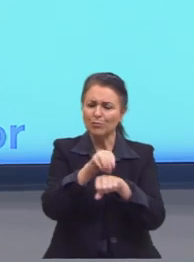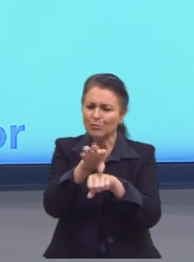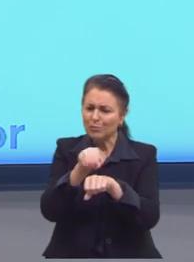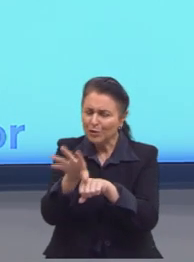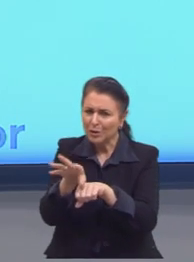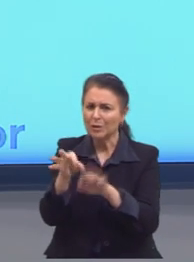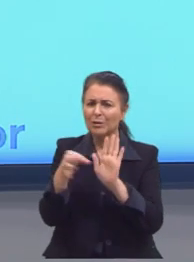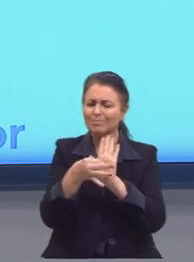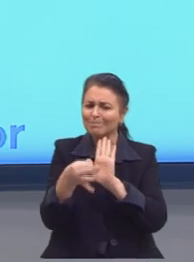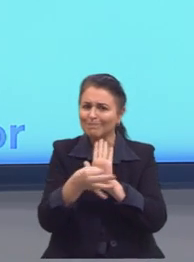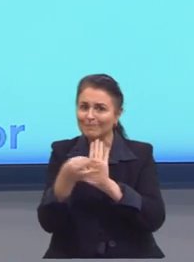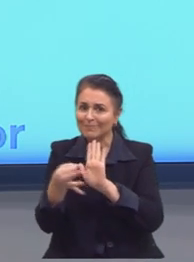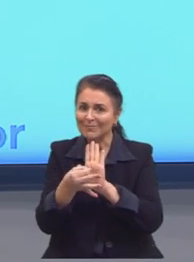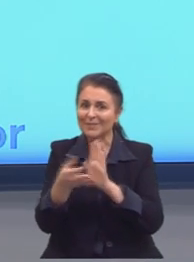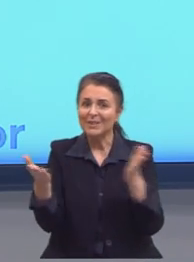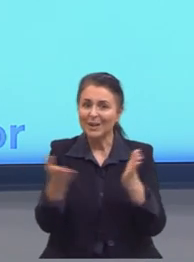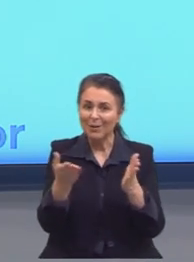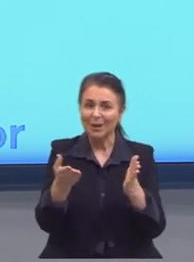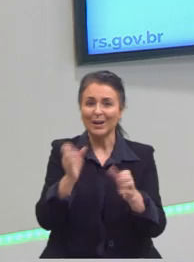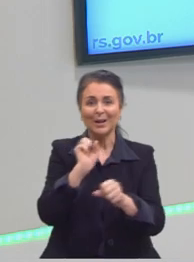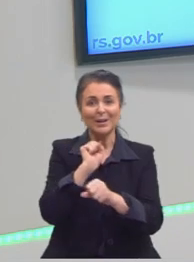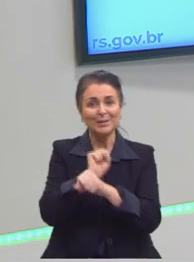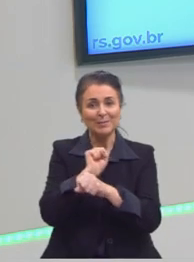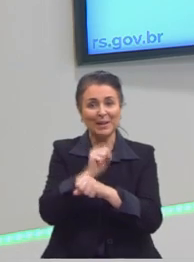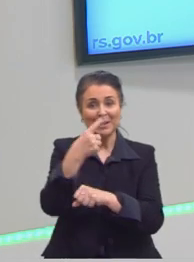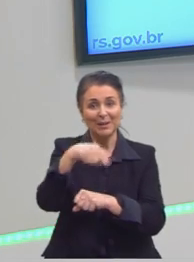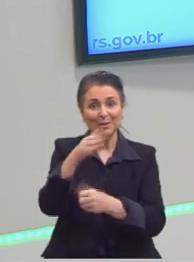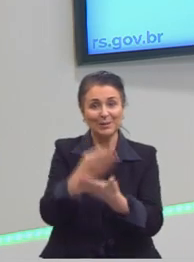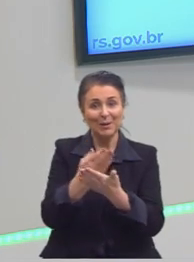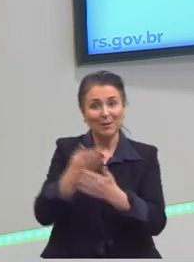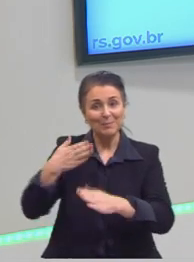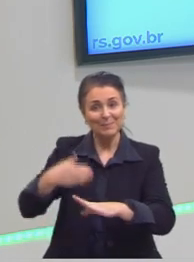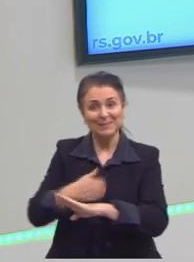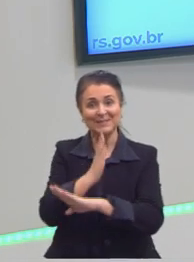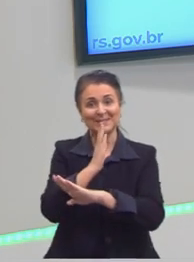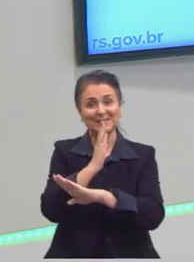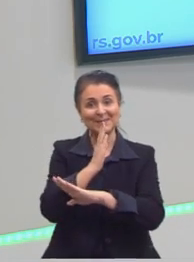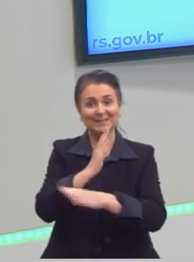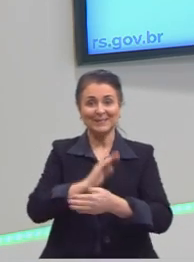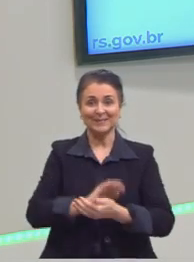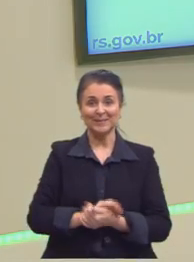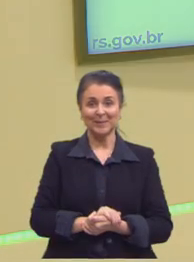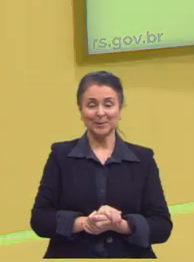sugestões. E aguardo vocês até a próxima aula. Partiu passar! Tchauzinho!